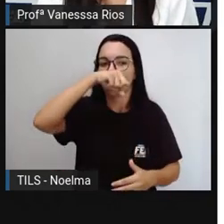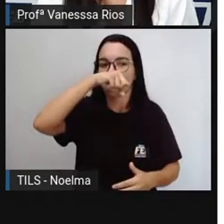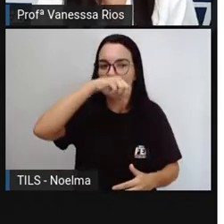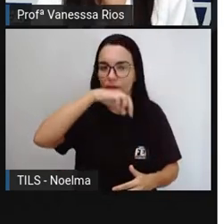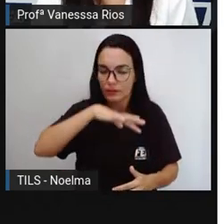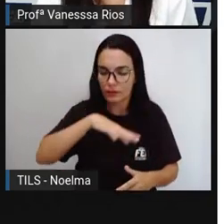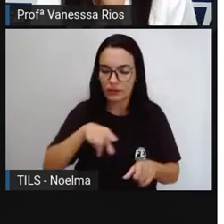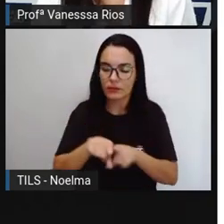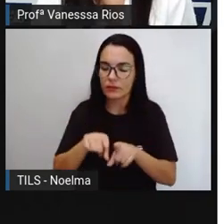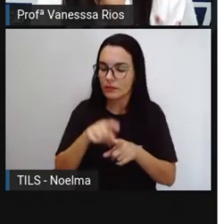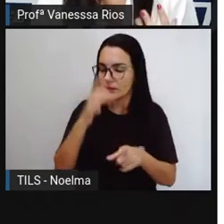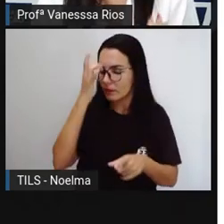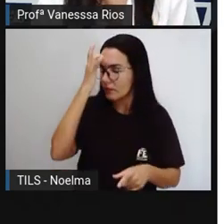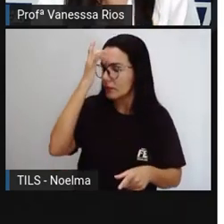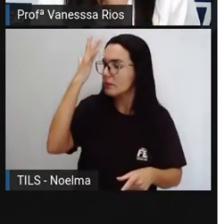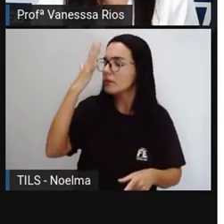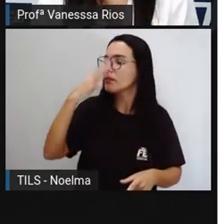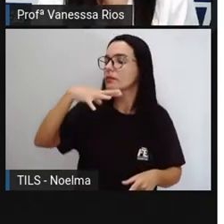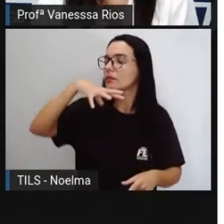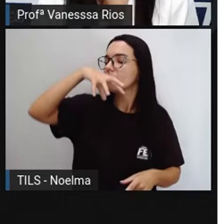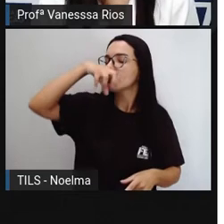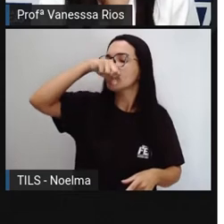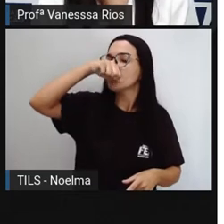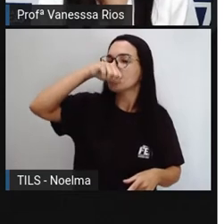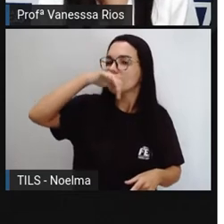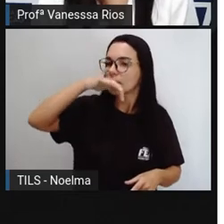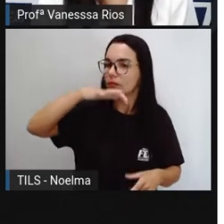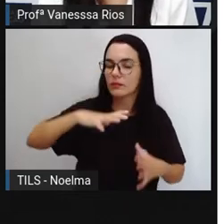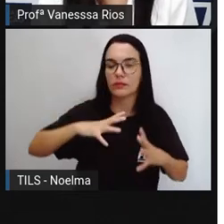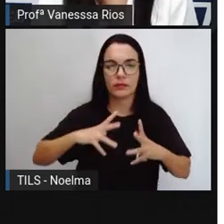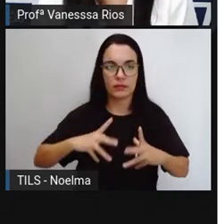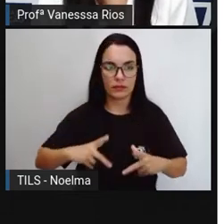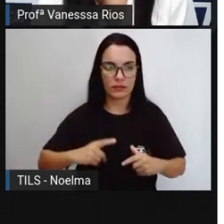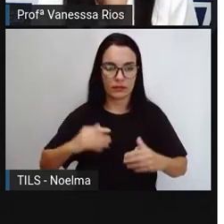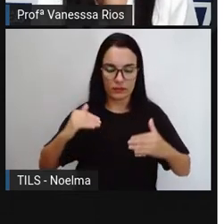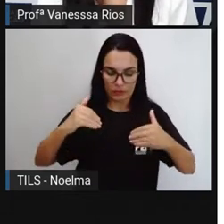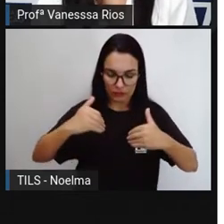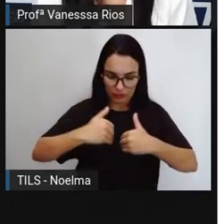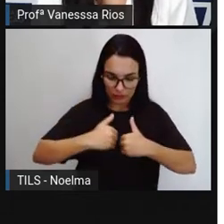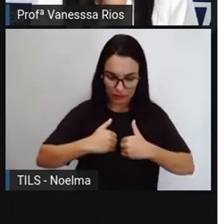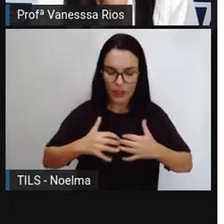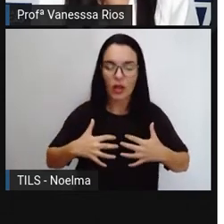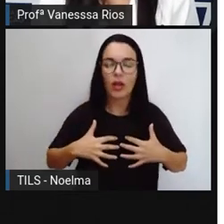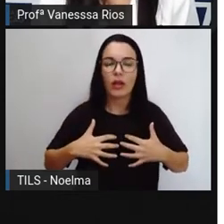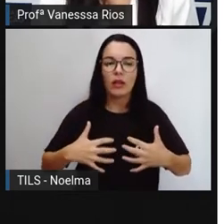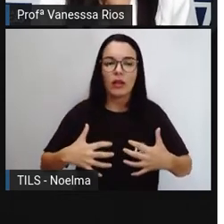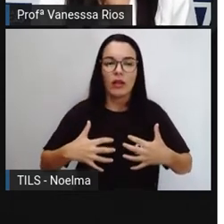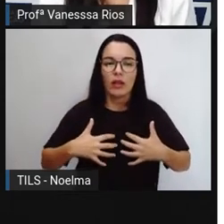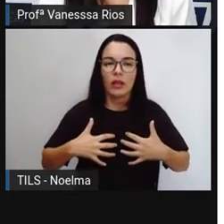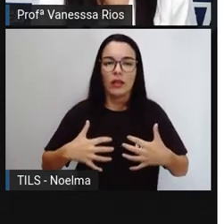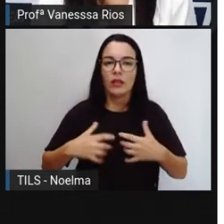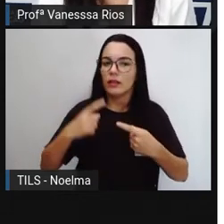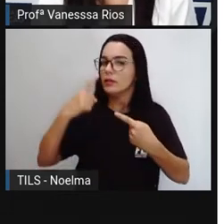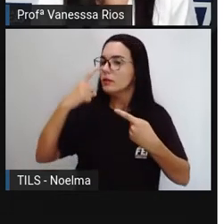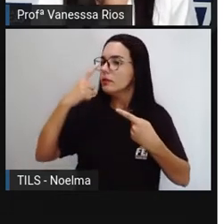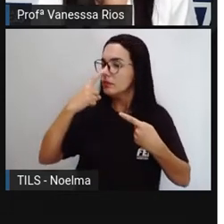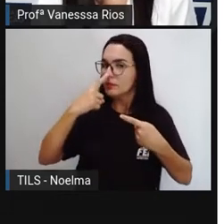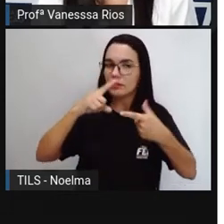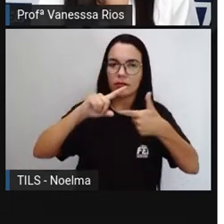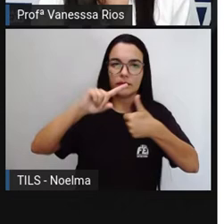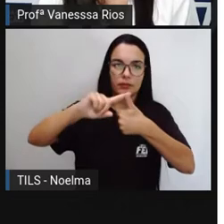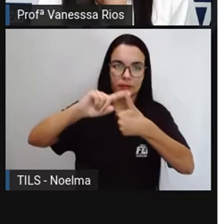facilitar que o ar entre aí de forma mais limpa e chegue aos nossos pulmões. Então nós temos as cavidades nasais,